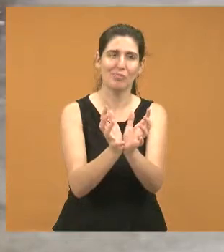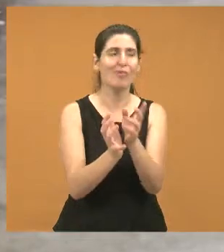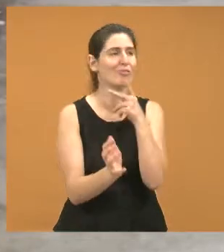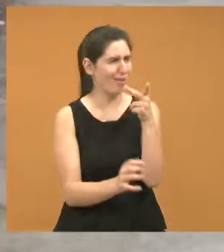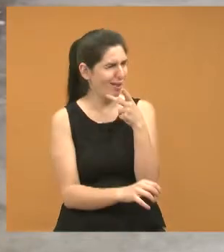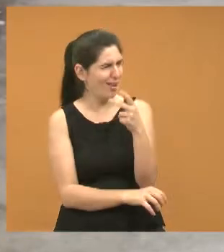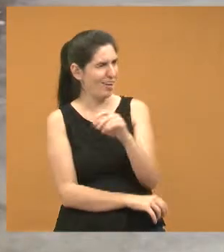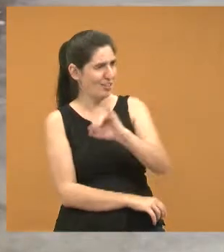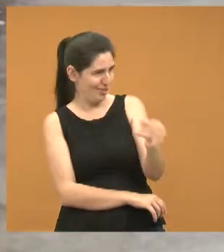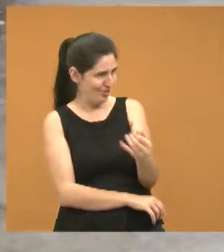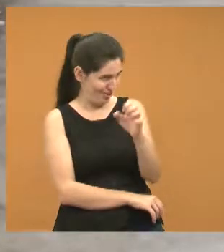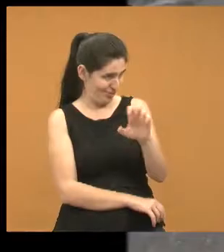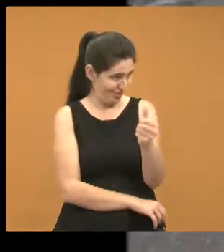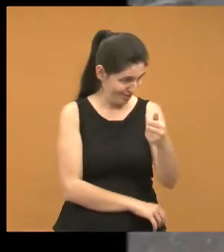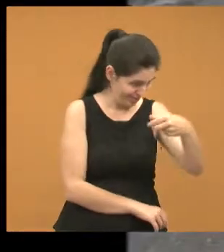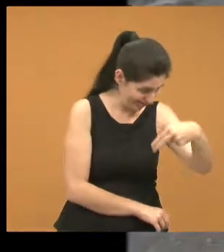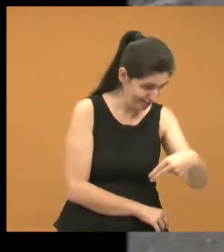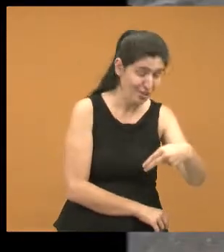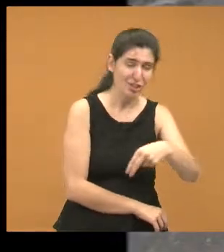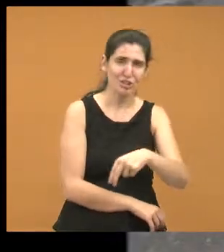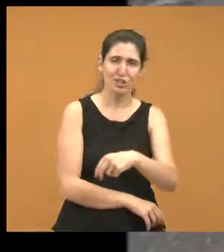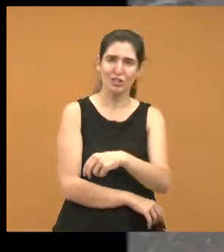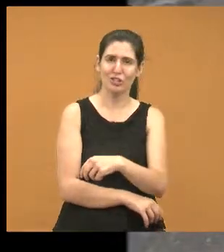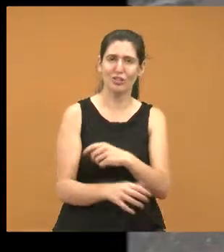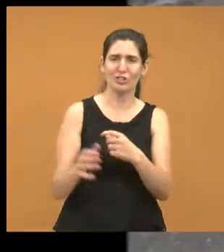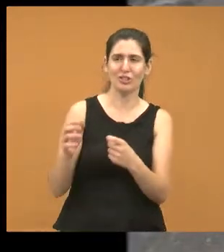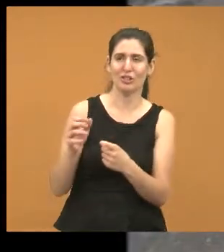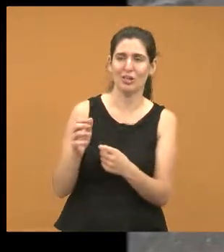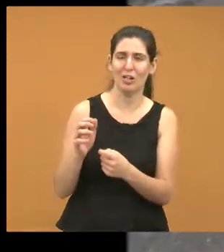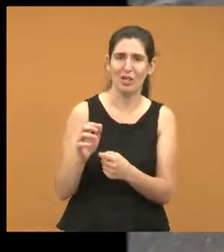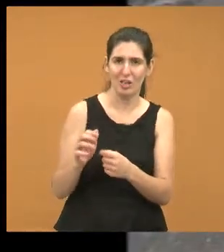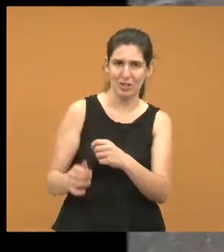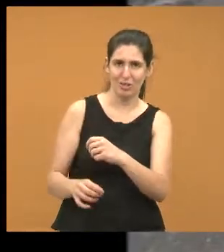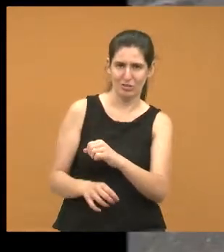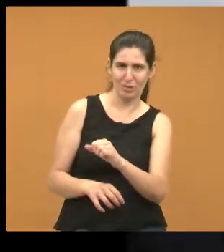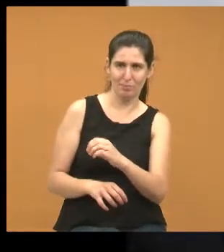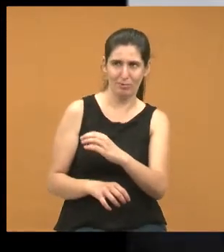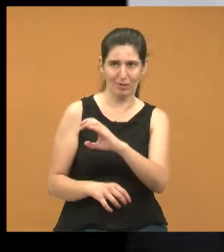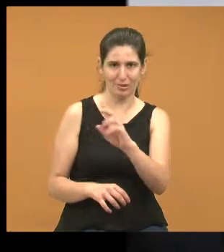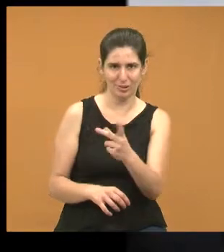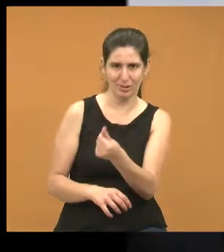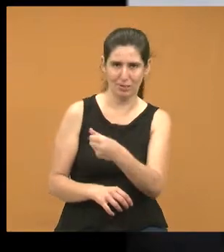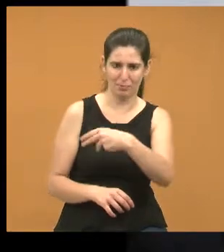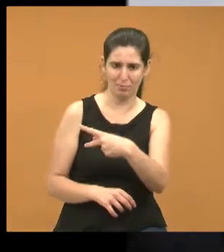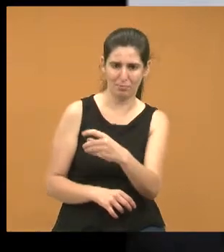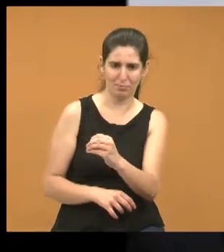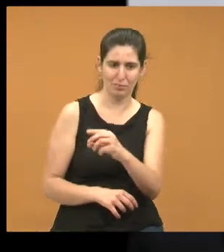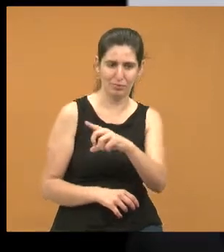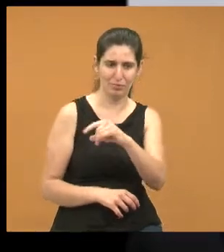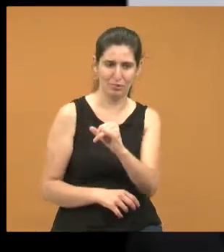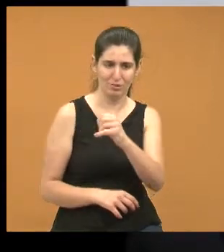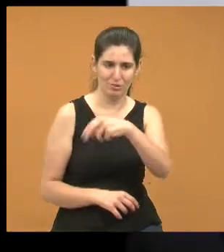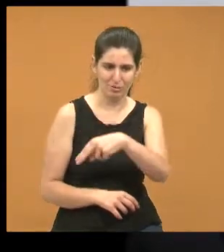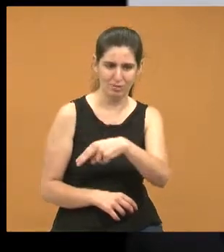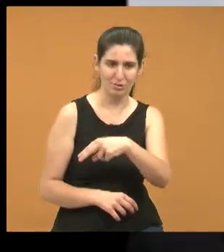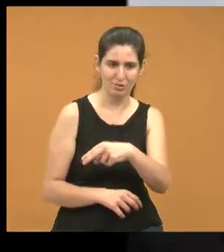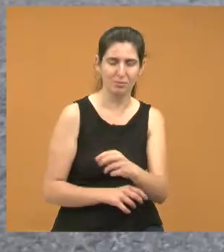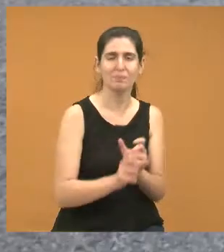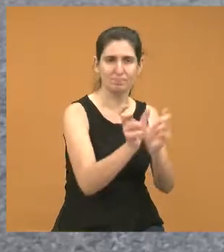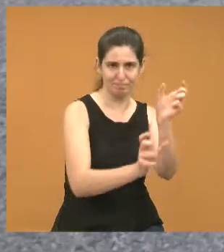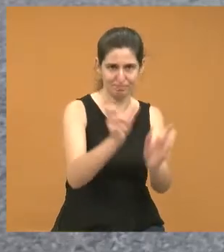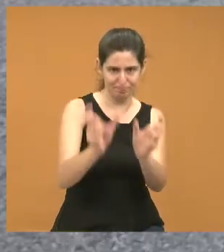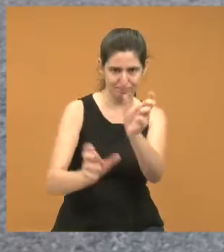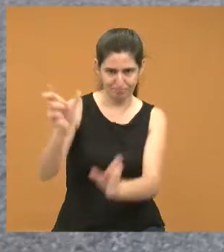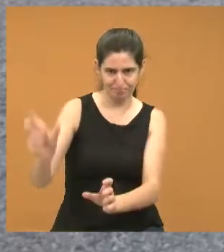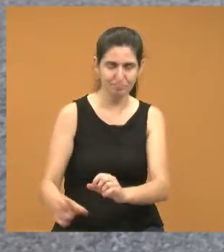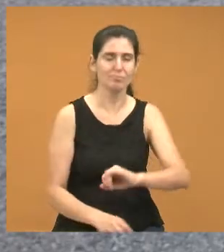gabinete, o Jean, o Chapulim, o pastor e o Dona Ezete. E também não podia deixar de agradecer também a nossa equipe, que foi para a rua dia a dia. Eu tive bastante. Até citei o nome